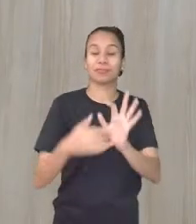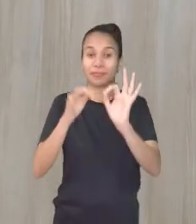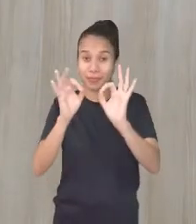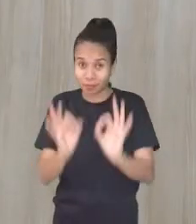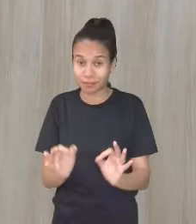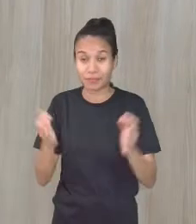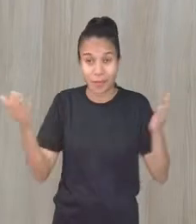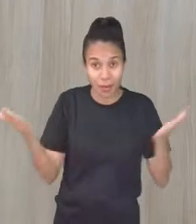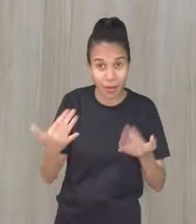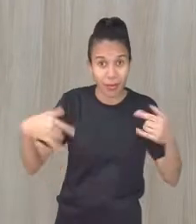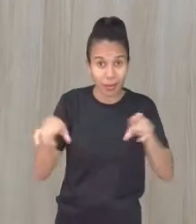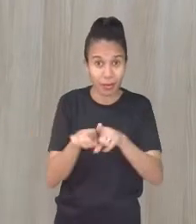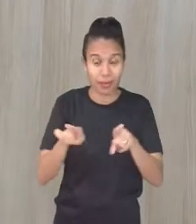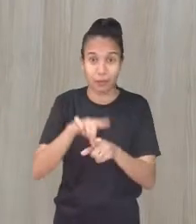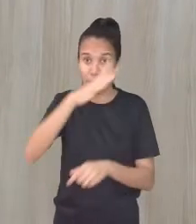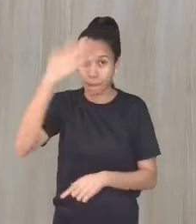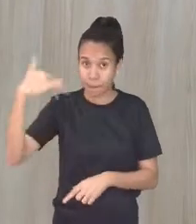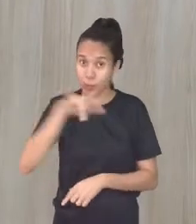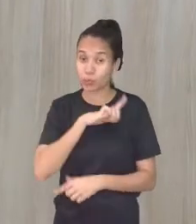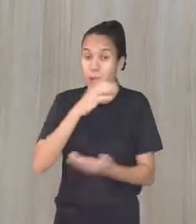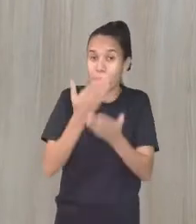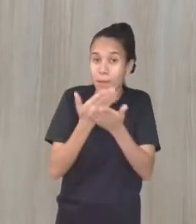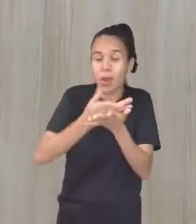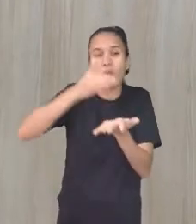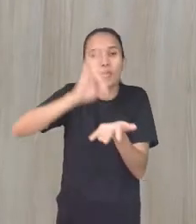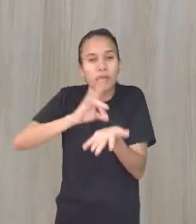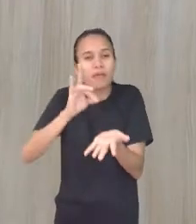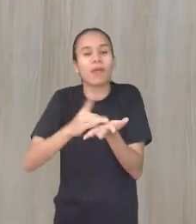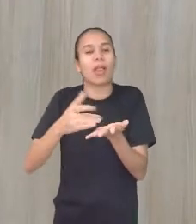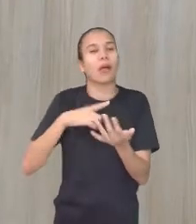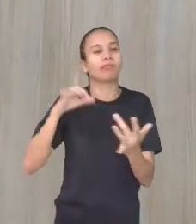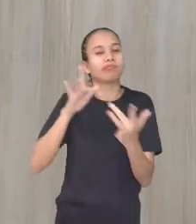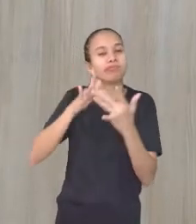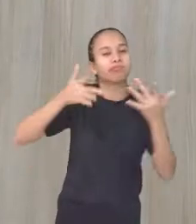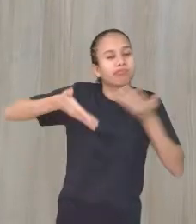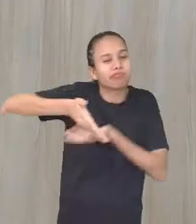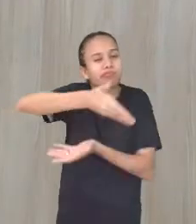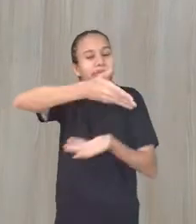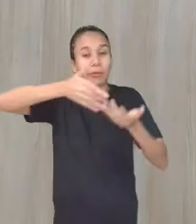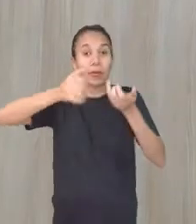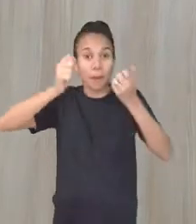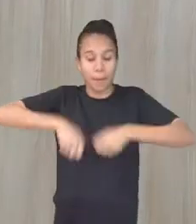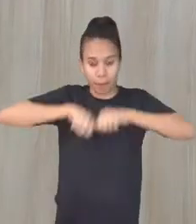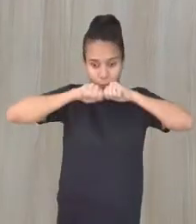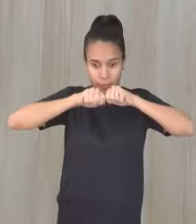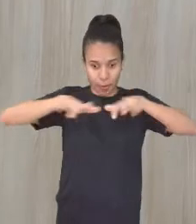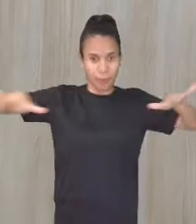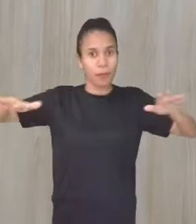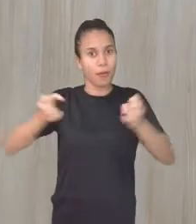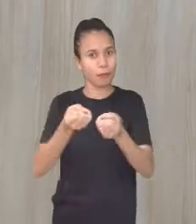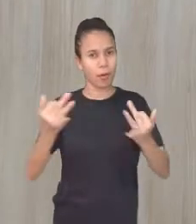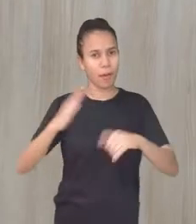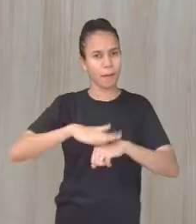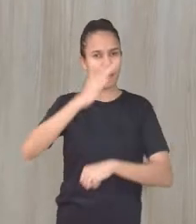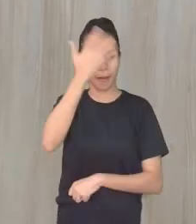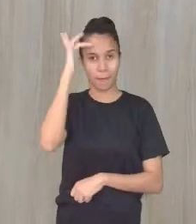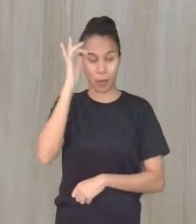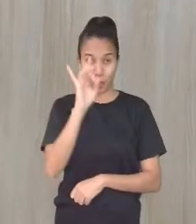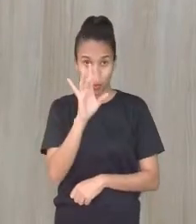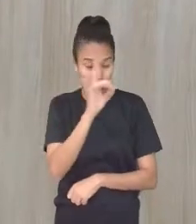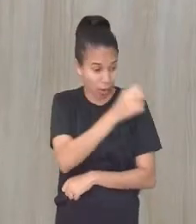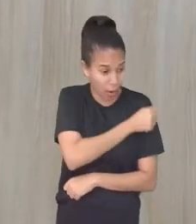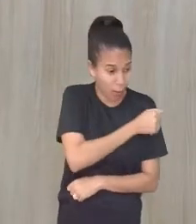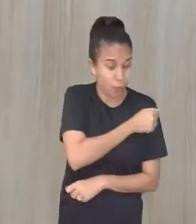Agora, pessoal, para que a nossa aula fique bem mais interativa e possa atingir o maior número, né? Não só de